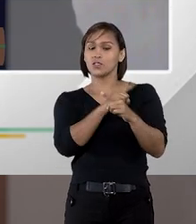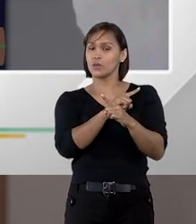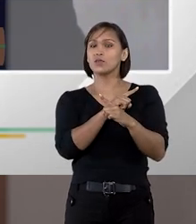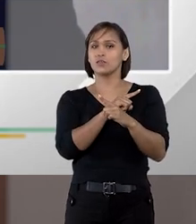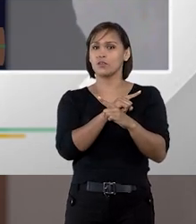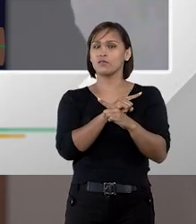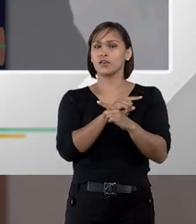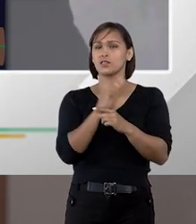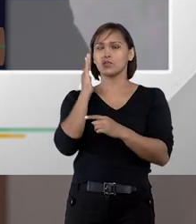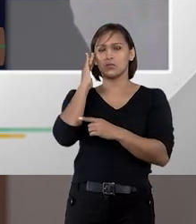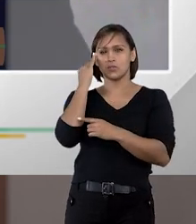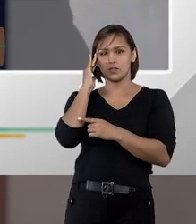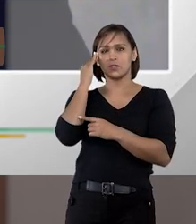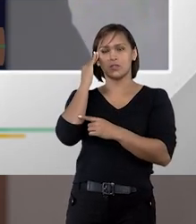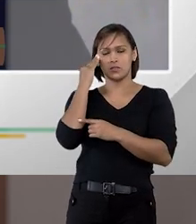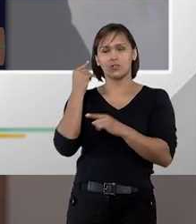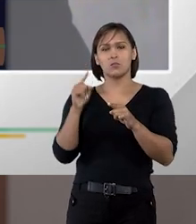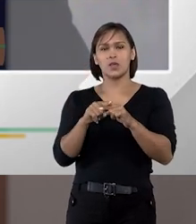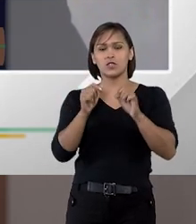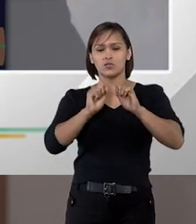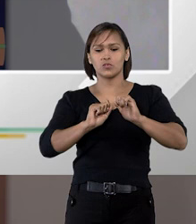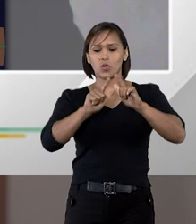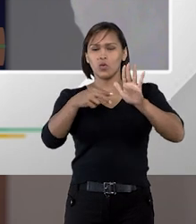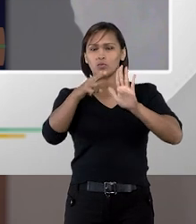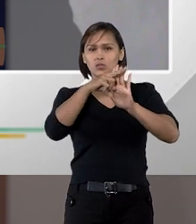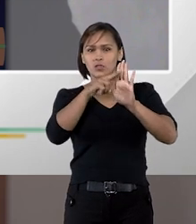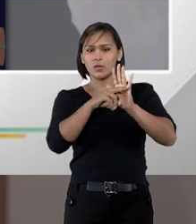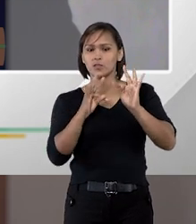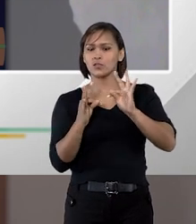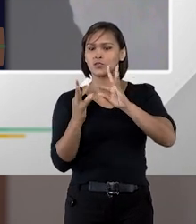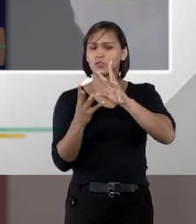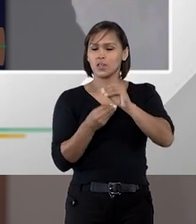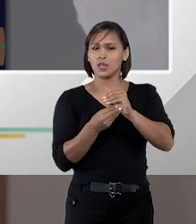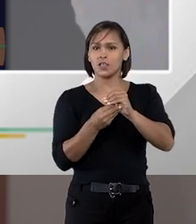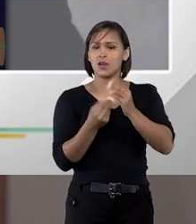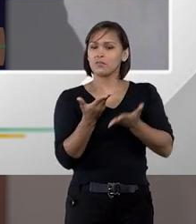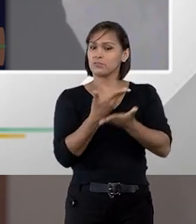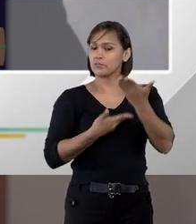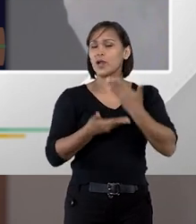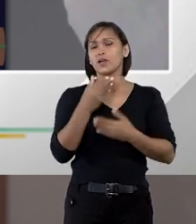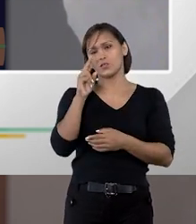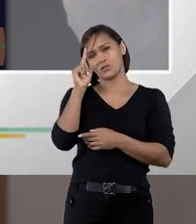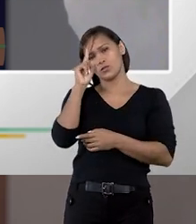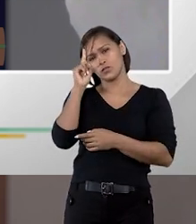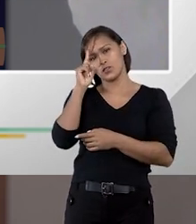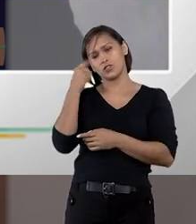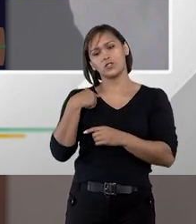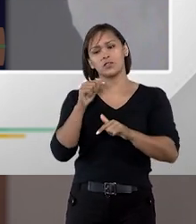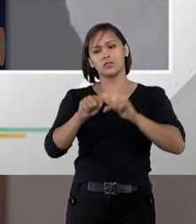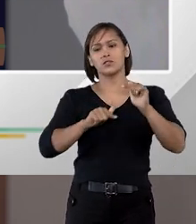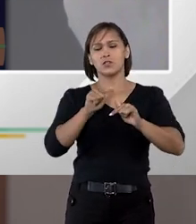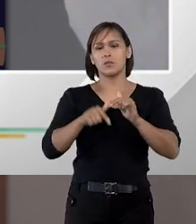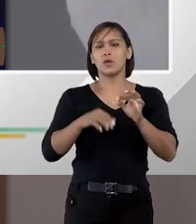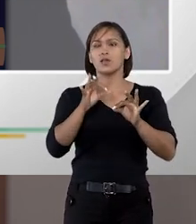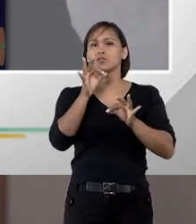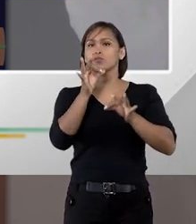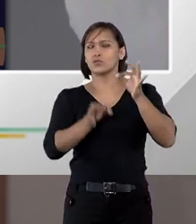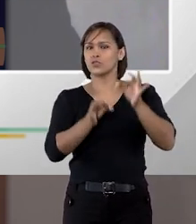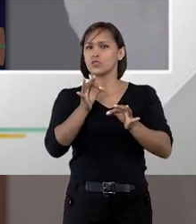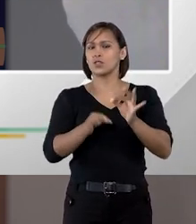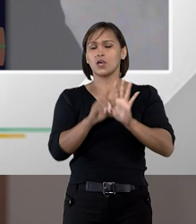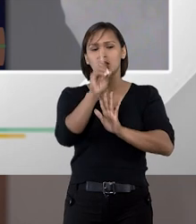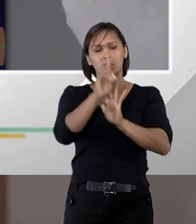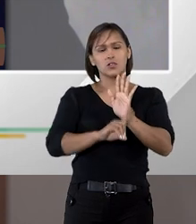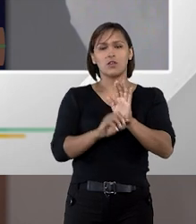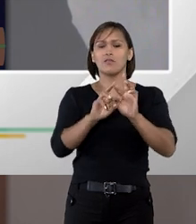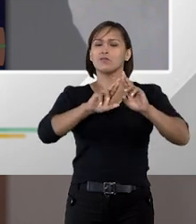controvérsias nas interpretações dos atos normativos em geral ela faz parte do dia a dia dos operadores do direito e eu